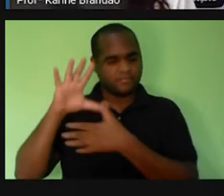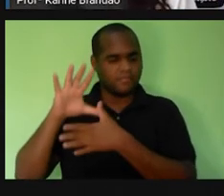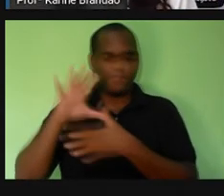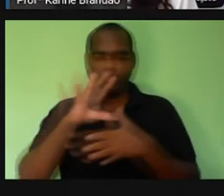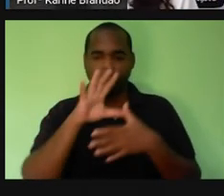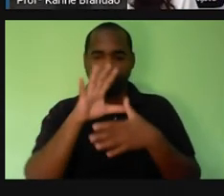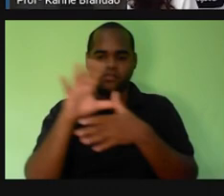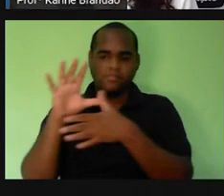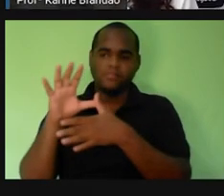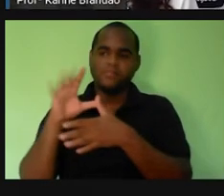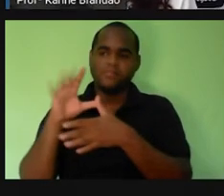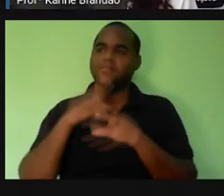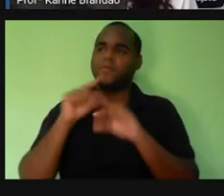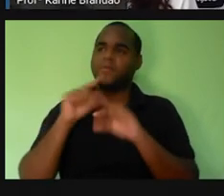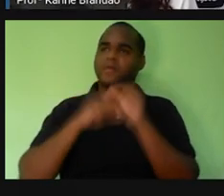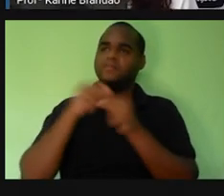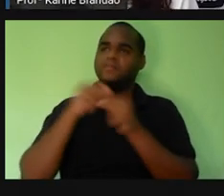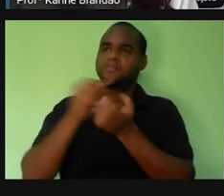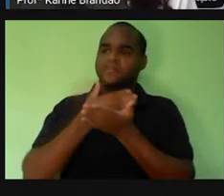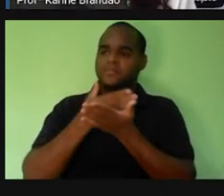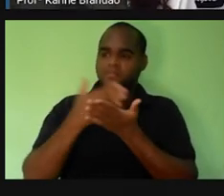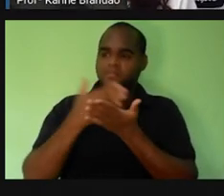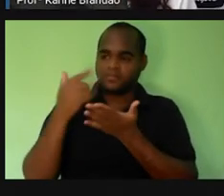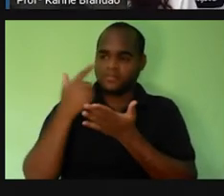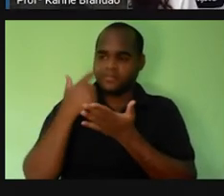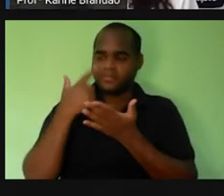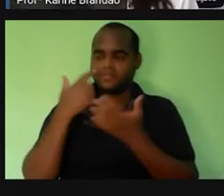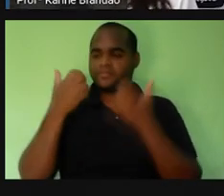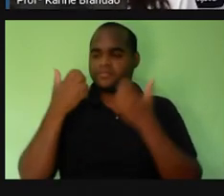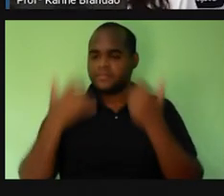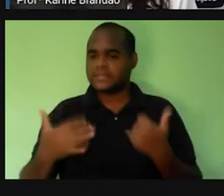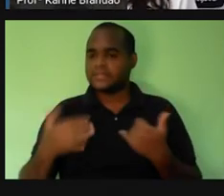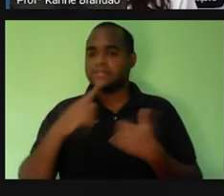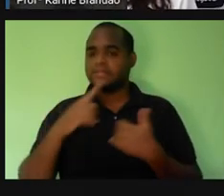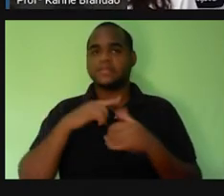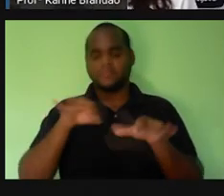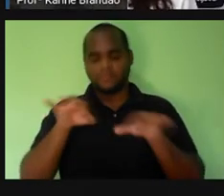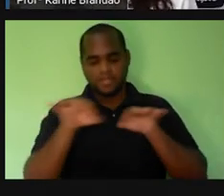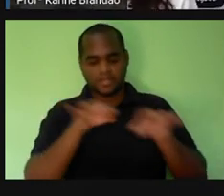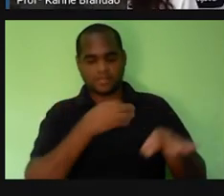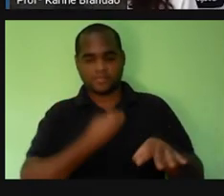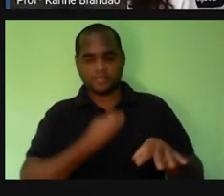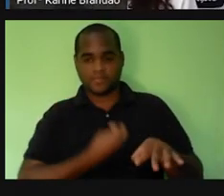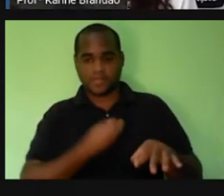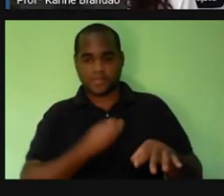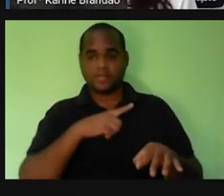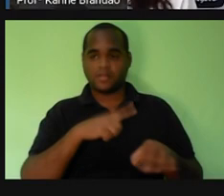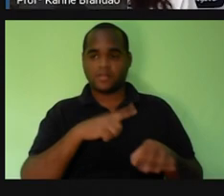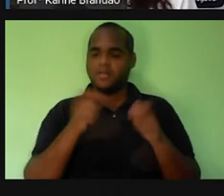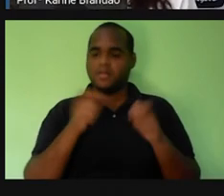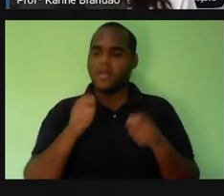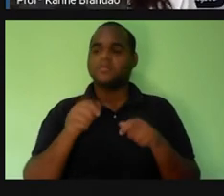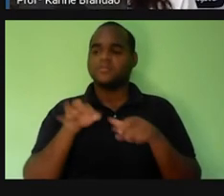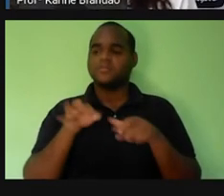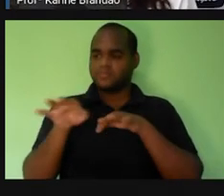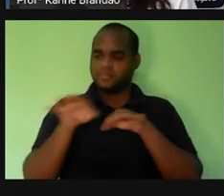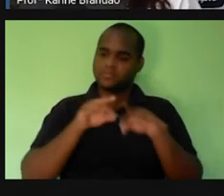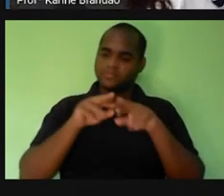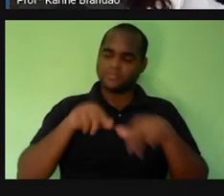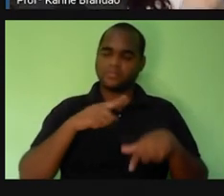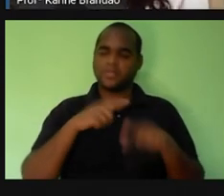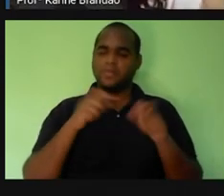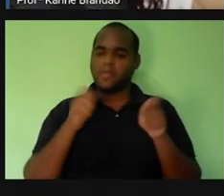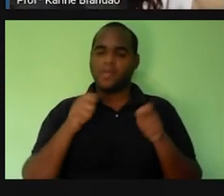gerador, a partir de um olhar da organização dos seres vivos, certo? Dos níveis de organização dos seres